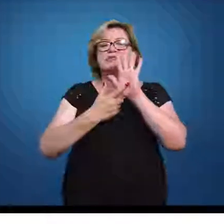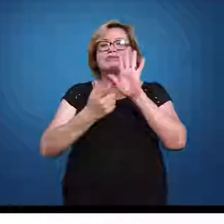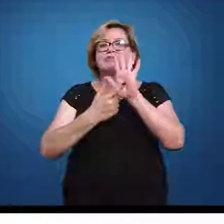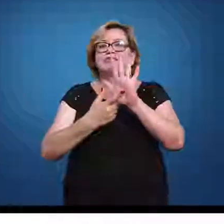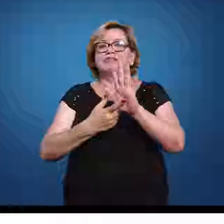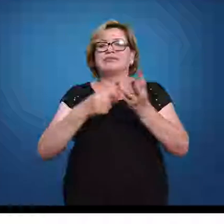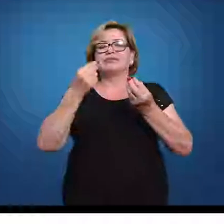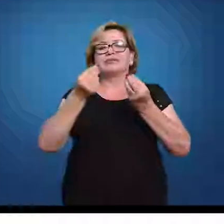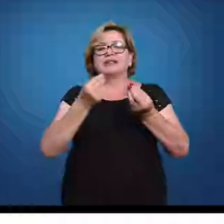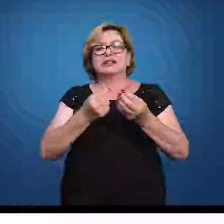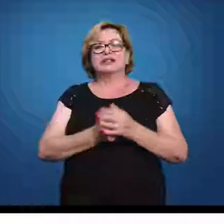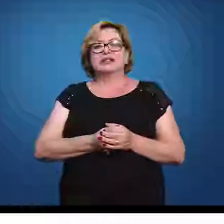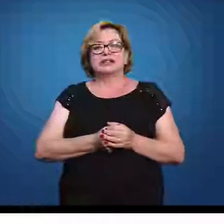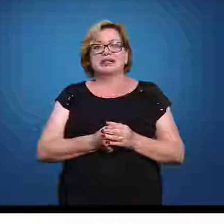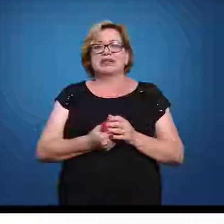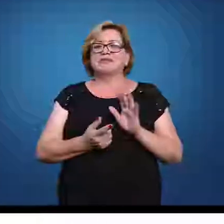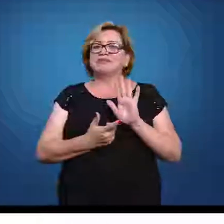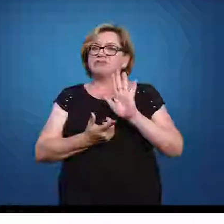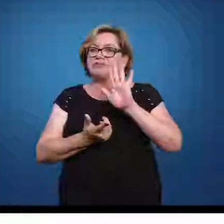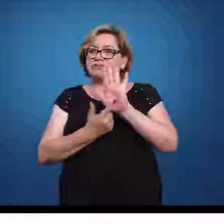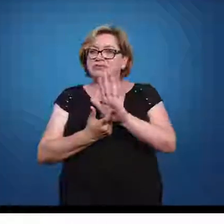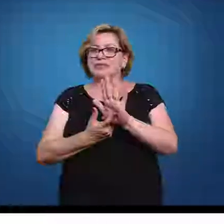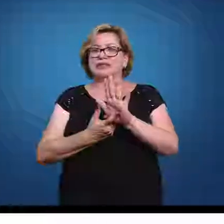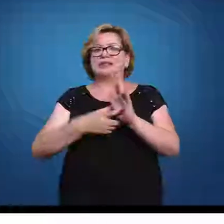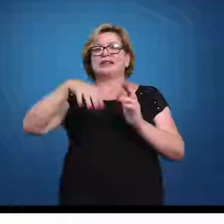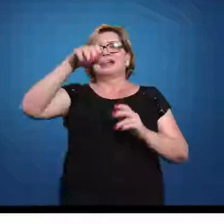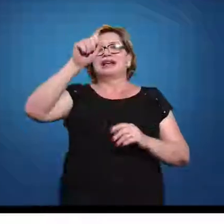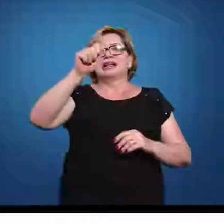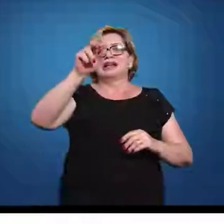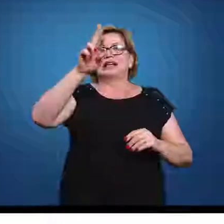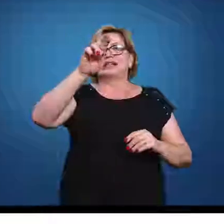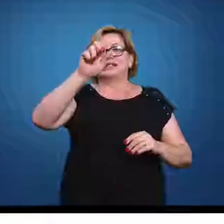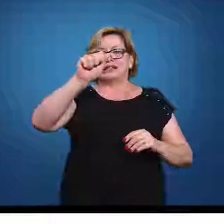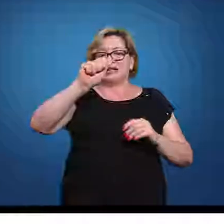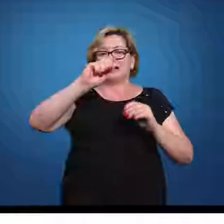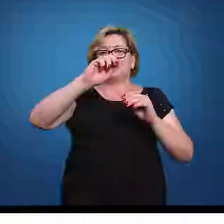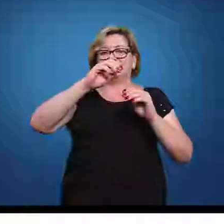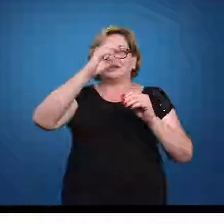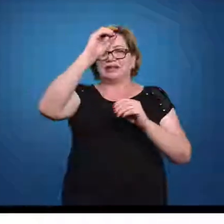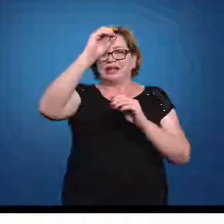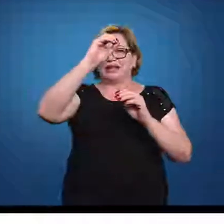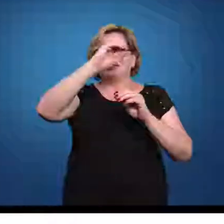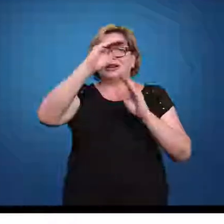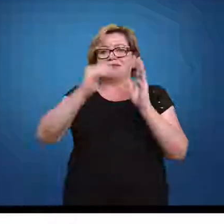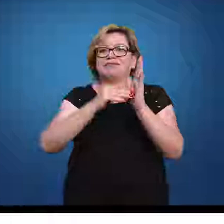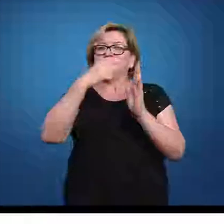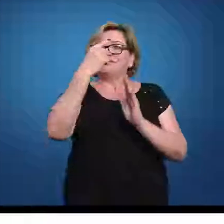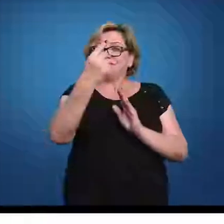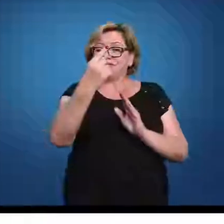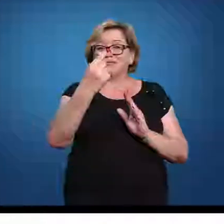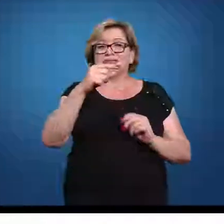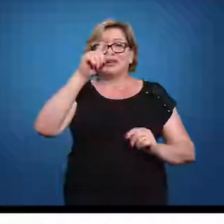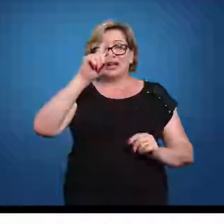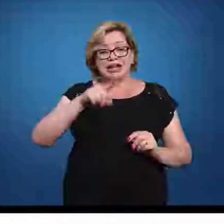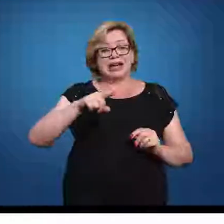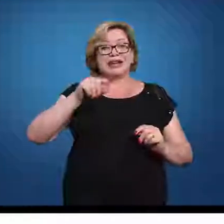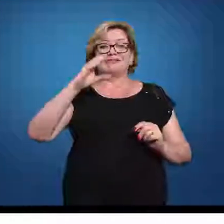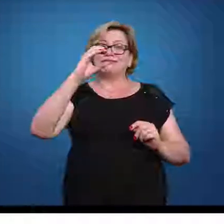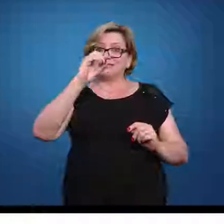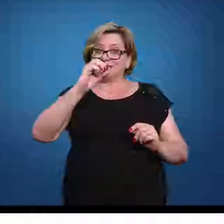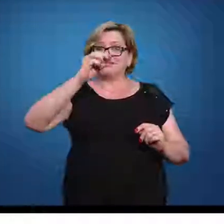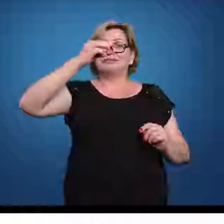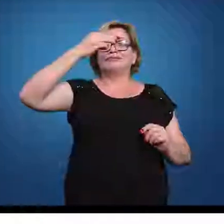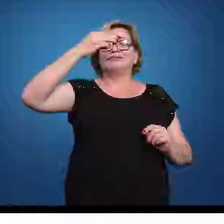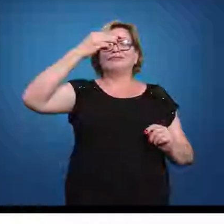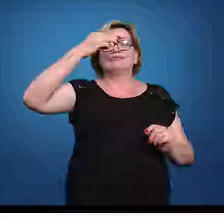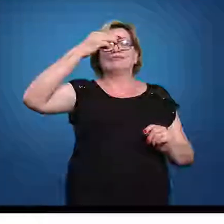padrão está me informando? Ela me informa que a área do 0 até o 1, que é aqui o que eu quero, corresponde a